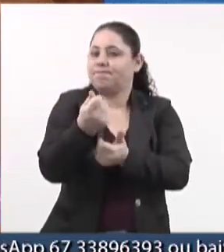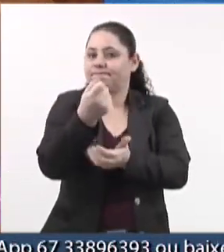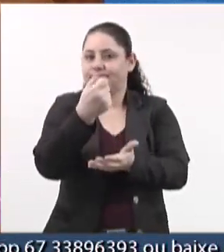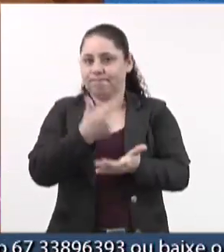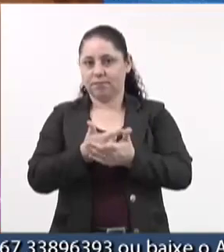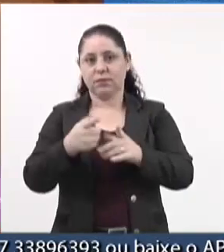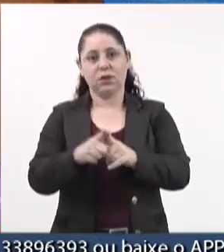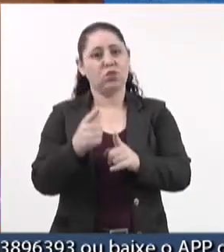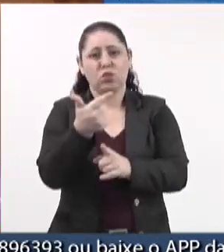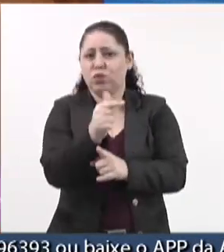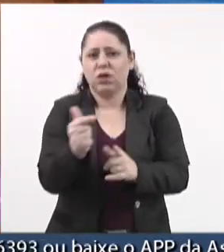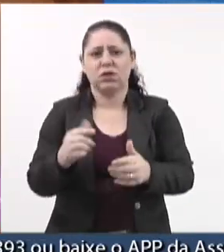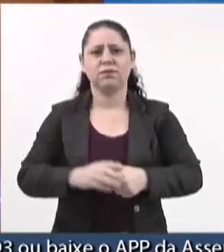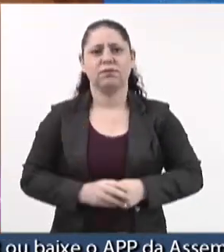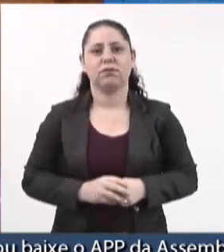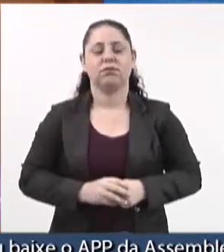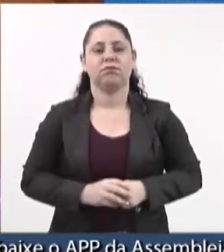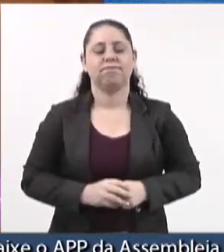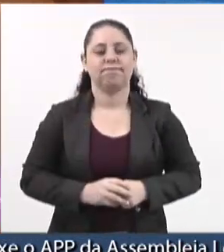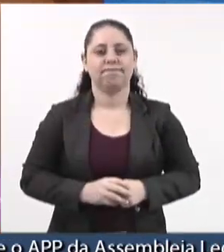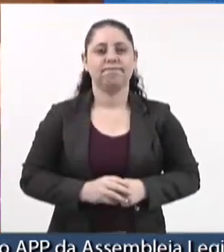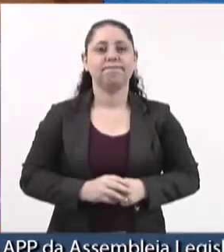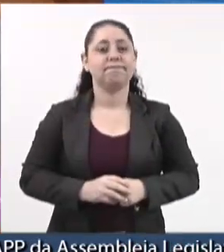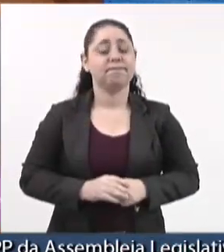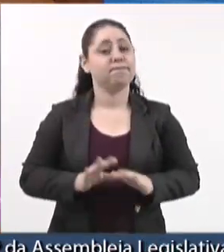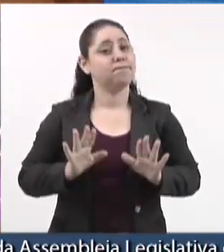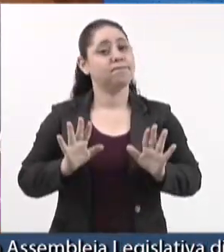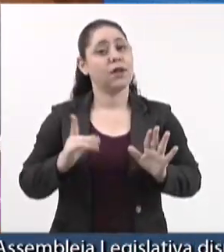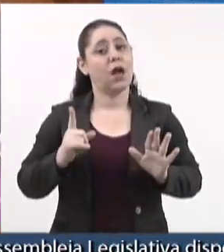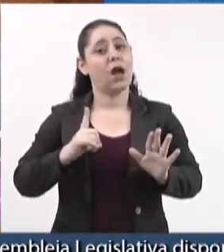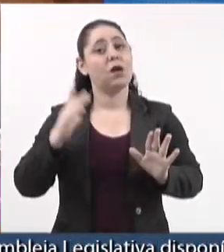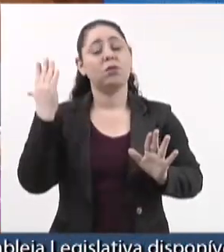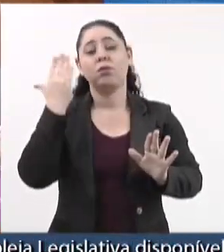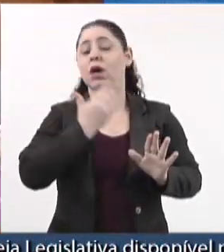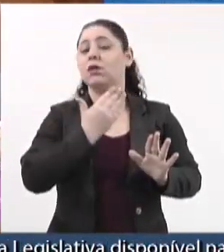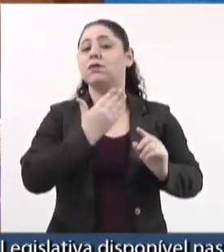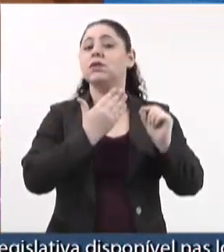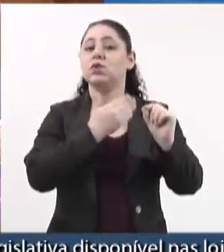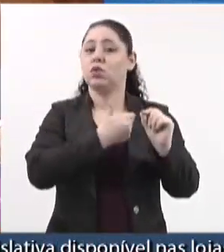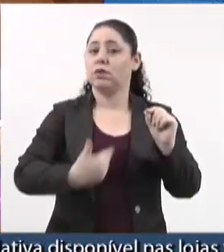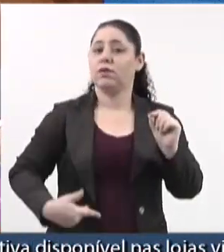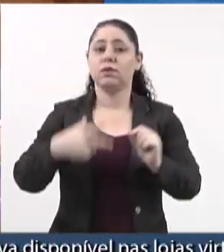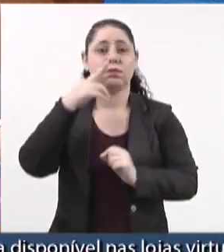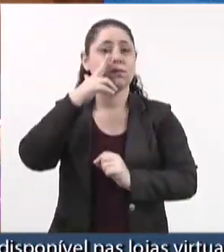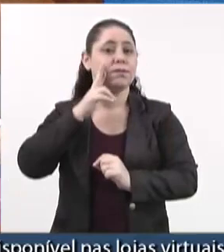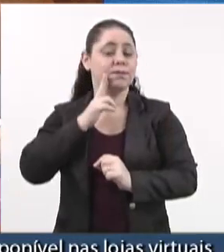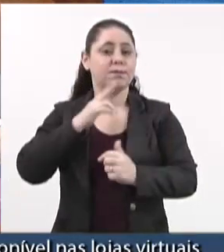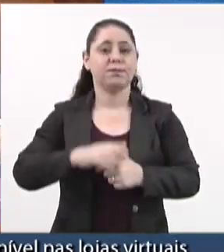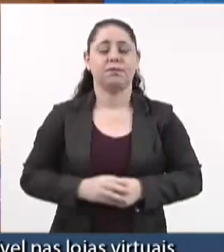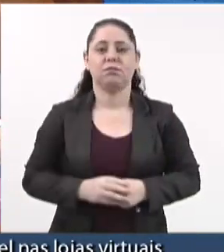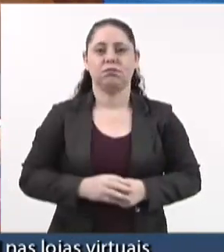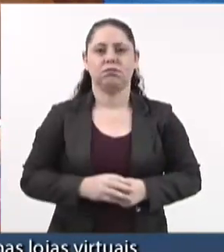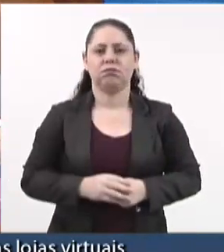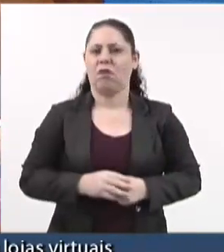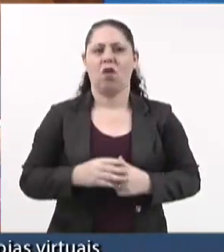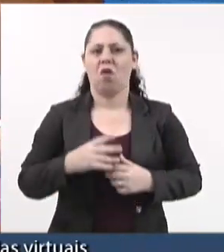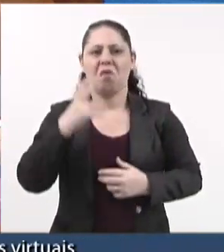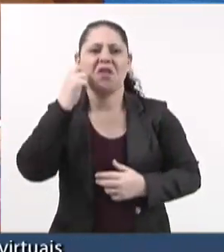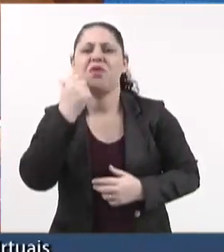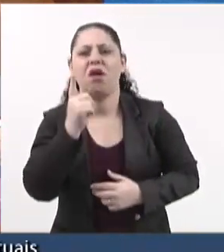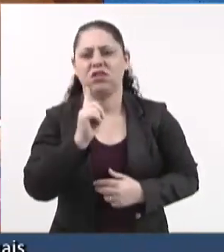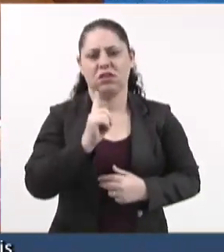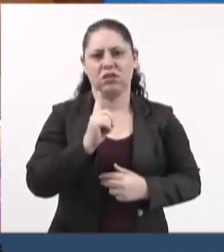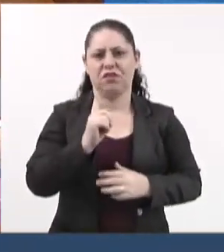Isso não tem. Isso é a prova de que o governador Eduardo Riedel não adota e não